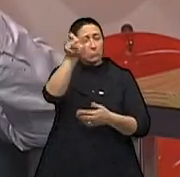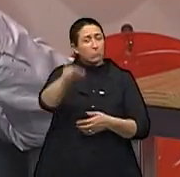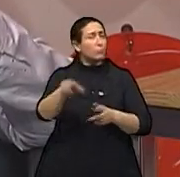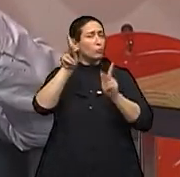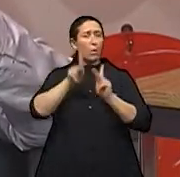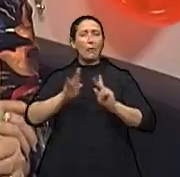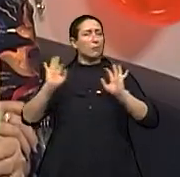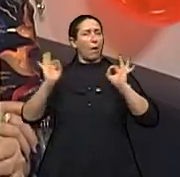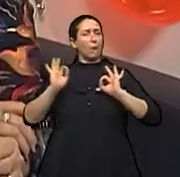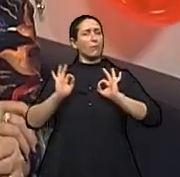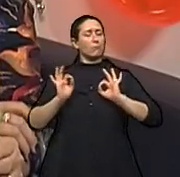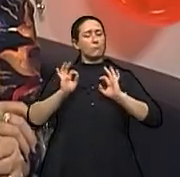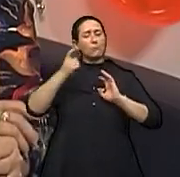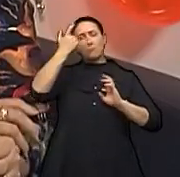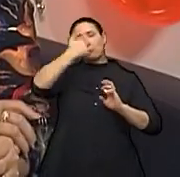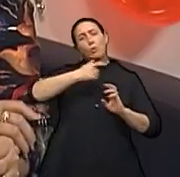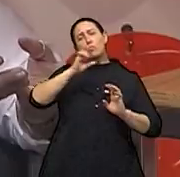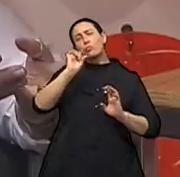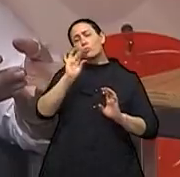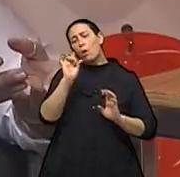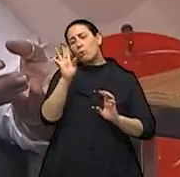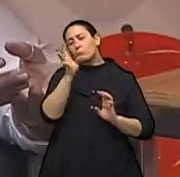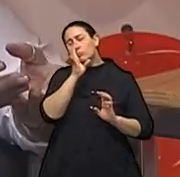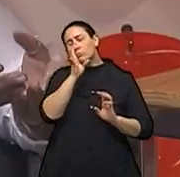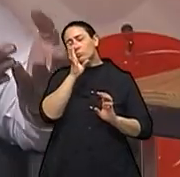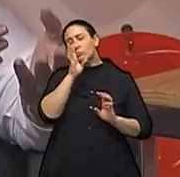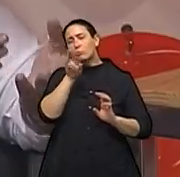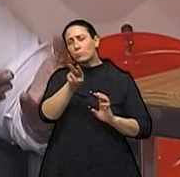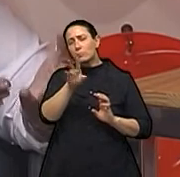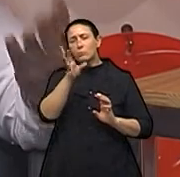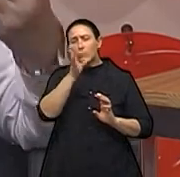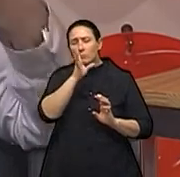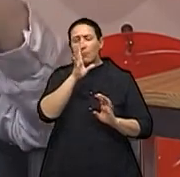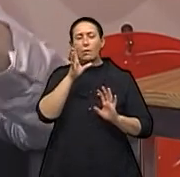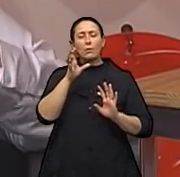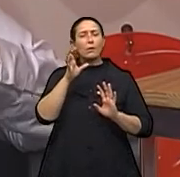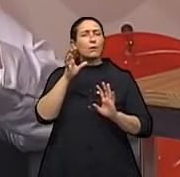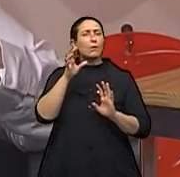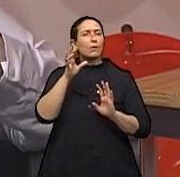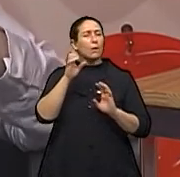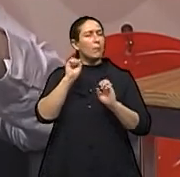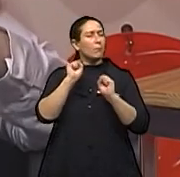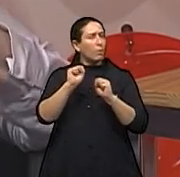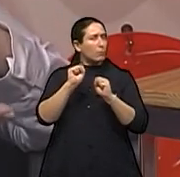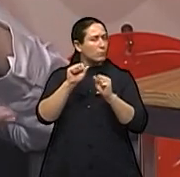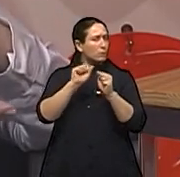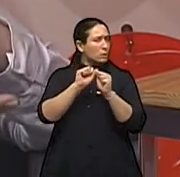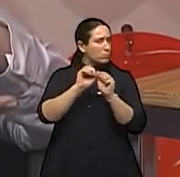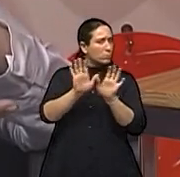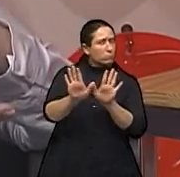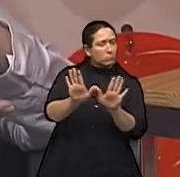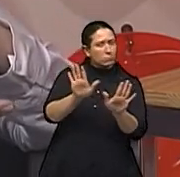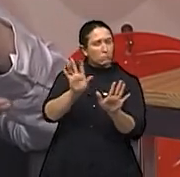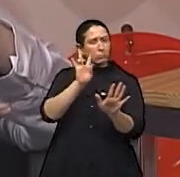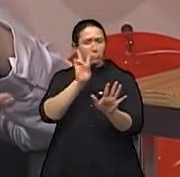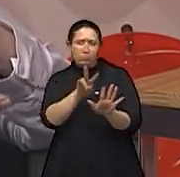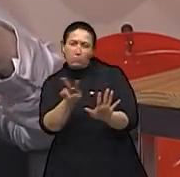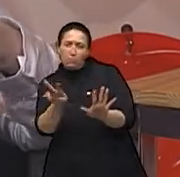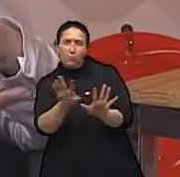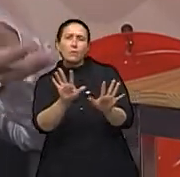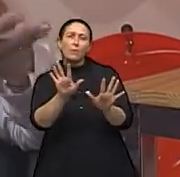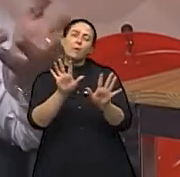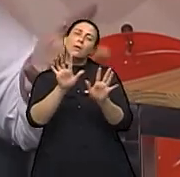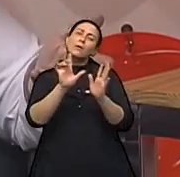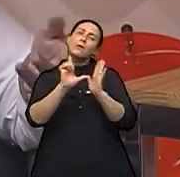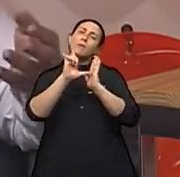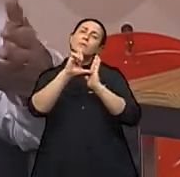Ah, ok. Ela assiste ou pode ser feita à distância e depois pode ser colocado para